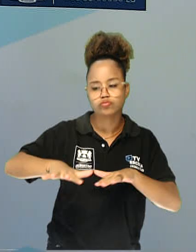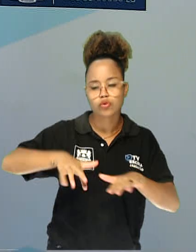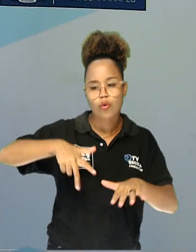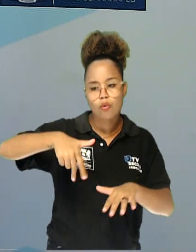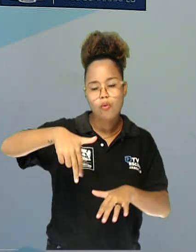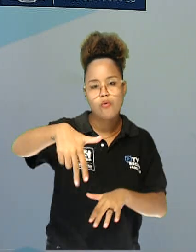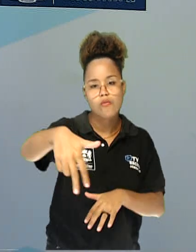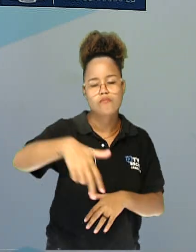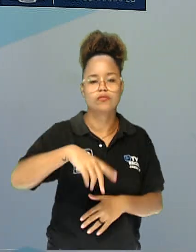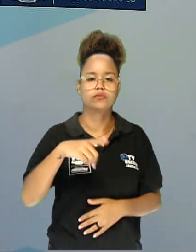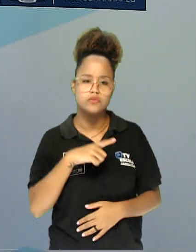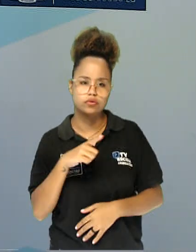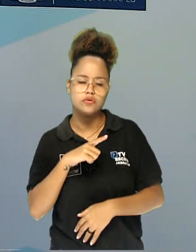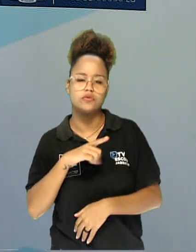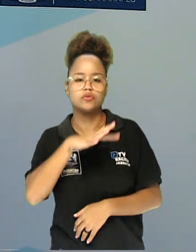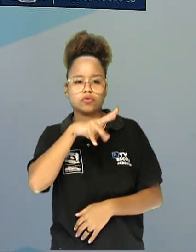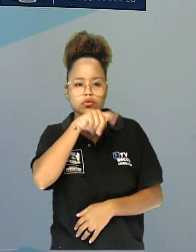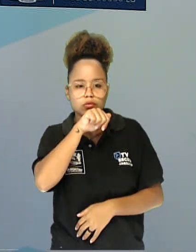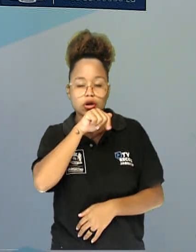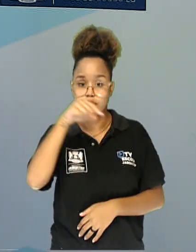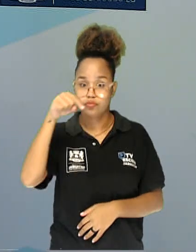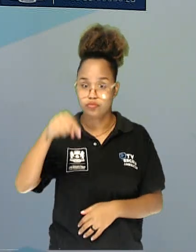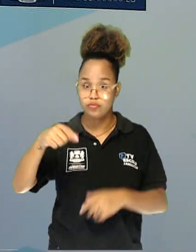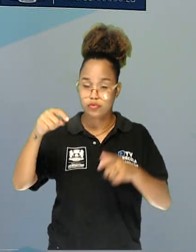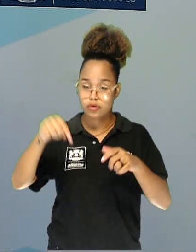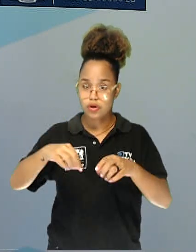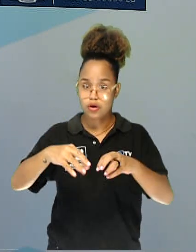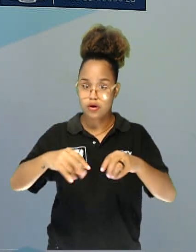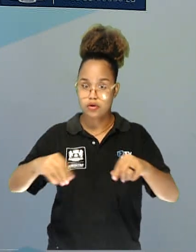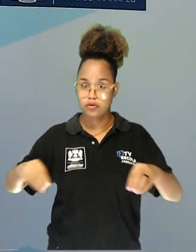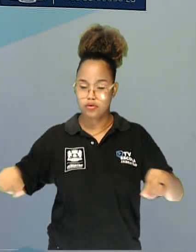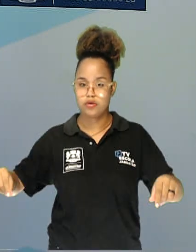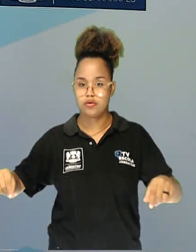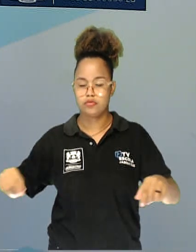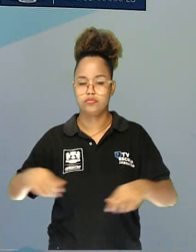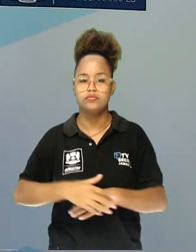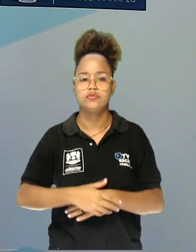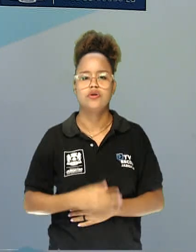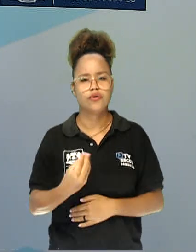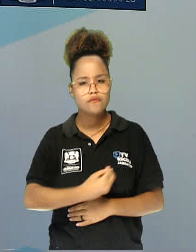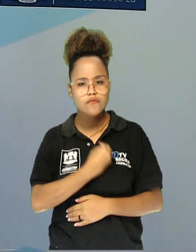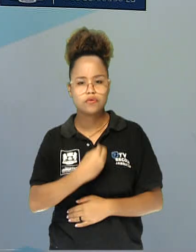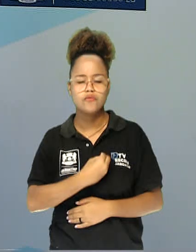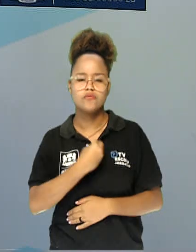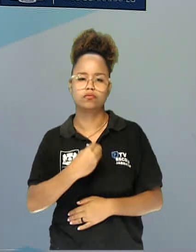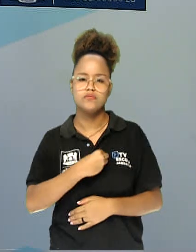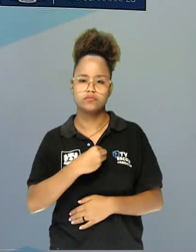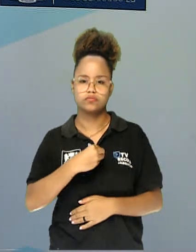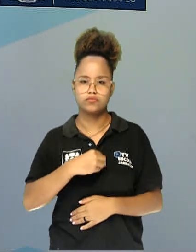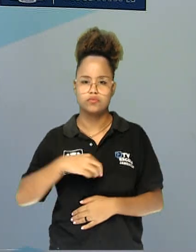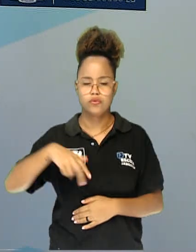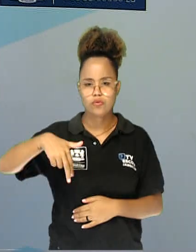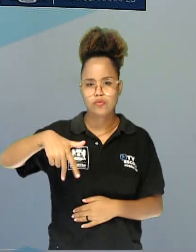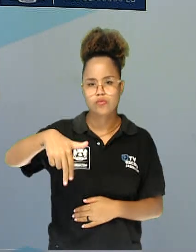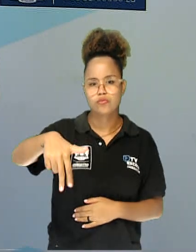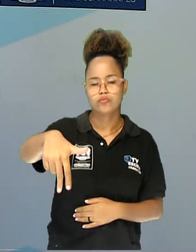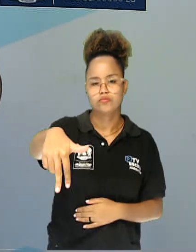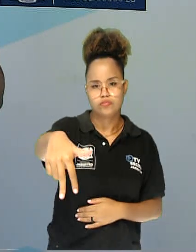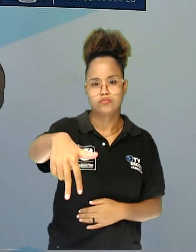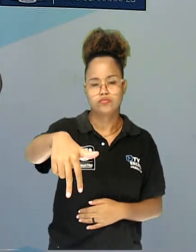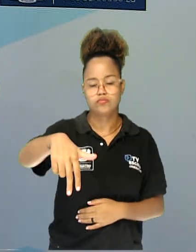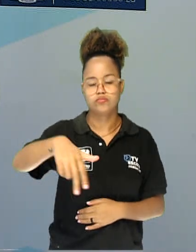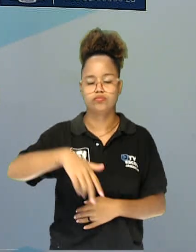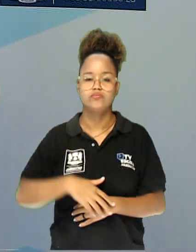Então, existem os animais, tem os animais terrestres, né? Que eles se locomovem fazendo o quê? Andando,